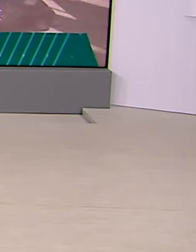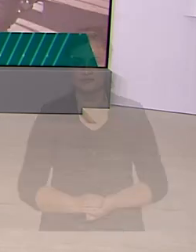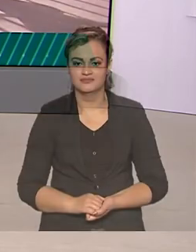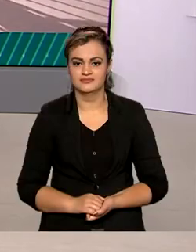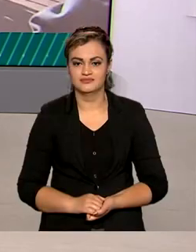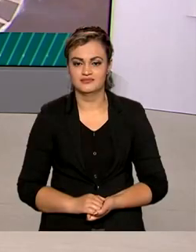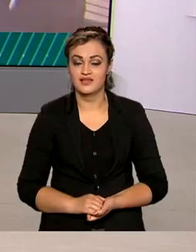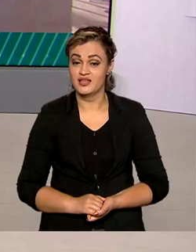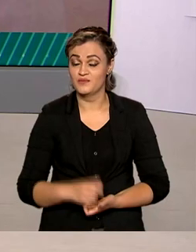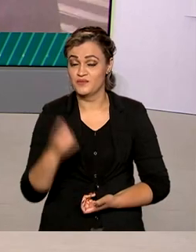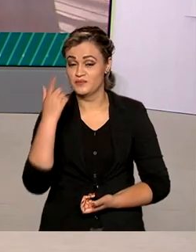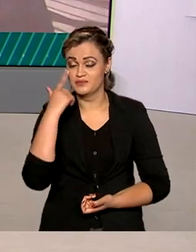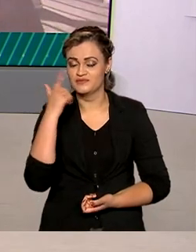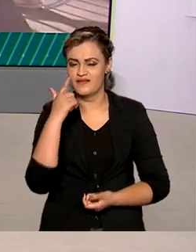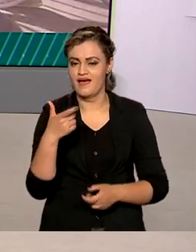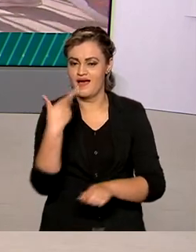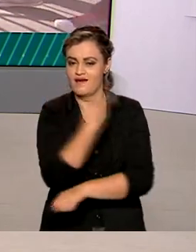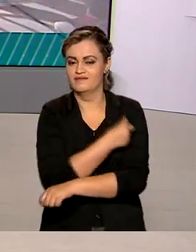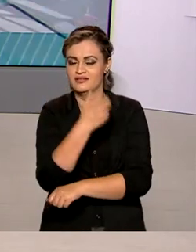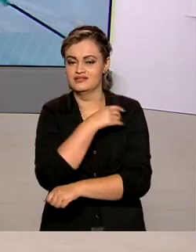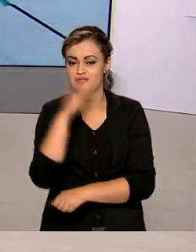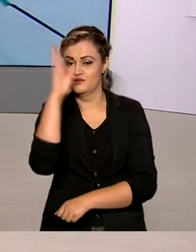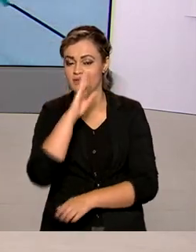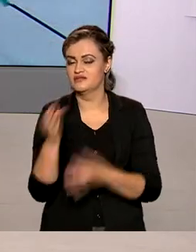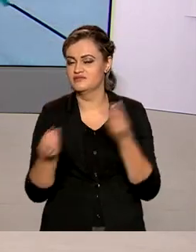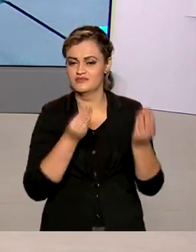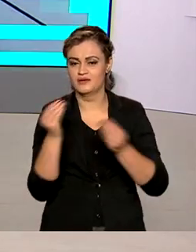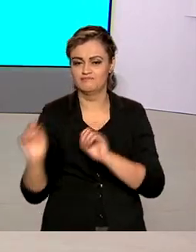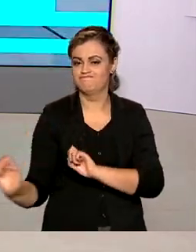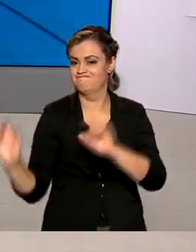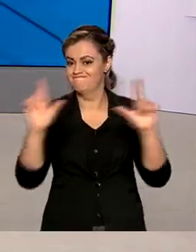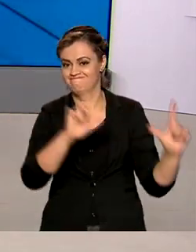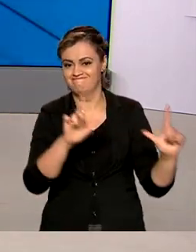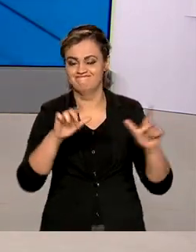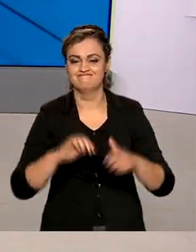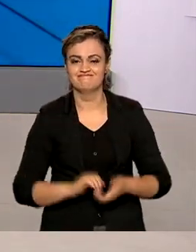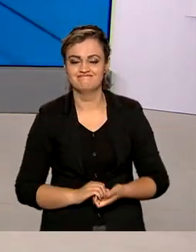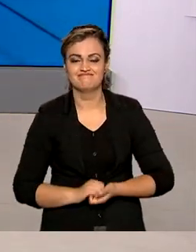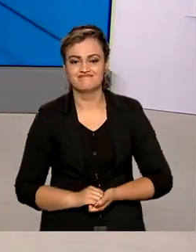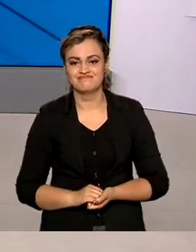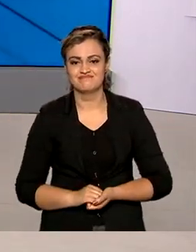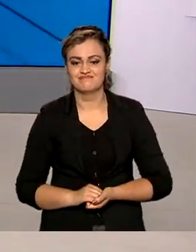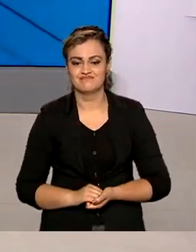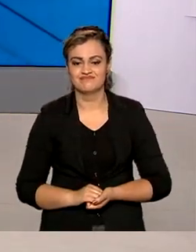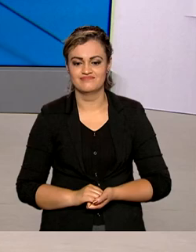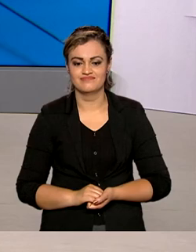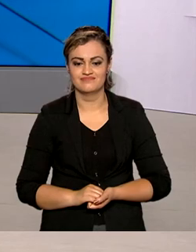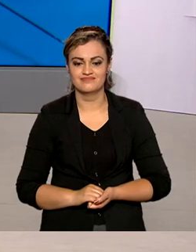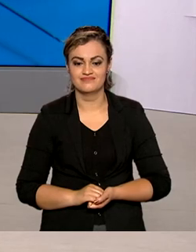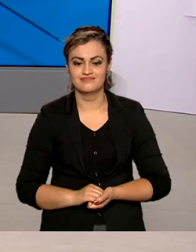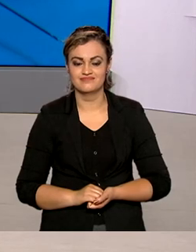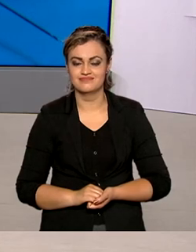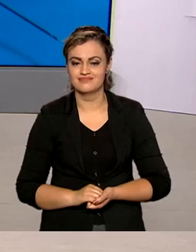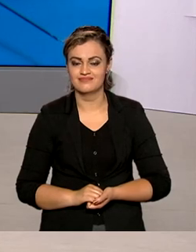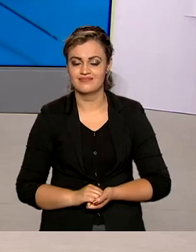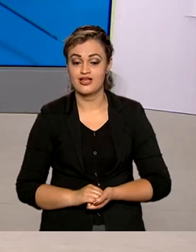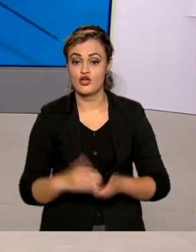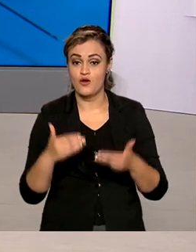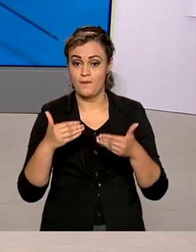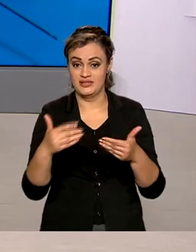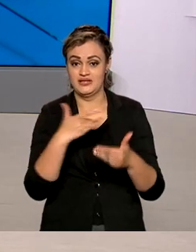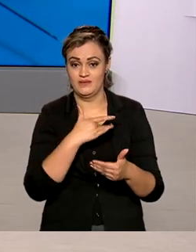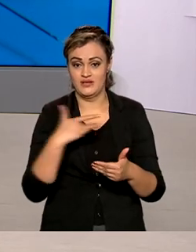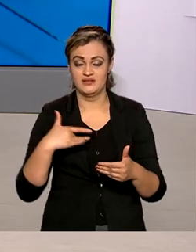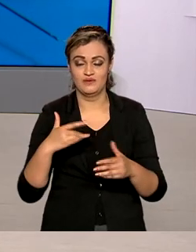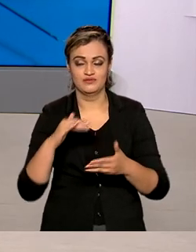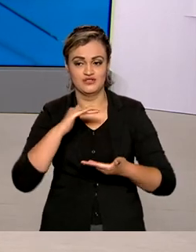Vamos conferir como está a vacinação contra a Covid-19 no país. Você acompanha os números comigo aqui no nosso telão. O Ministério da